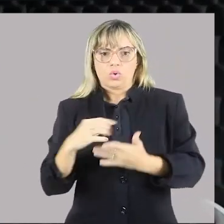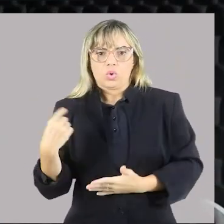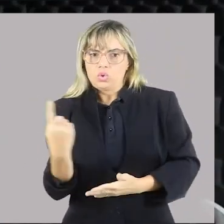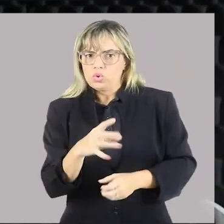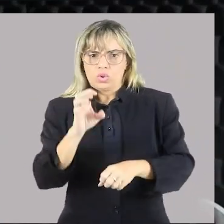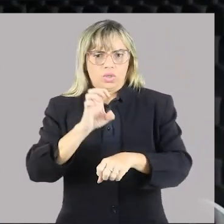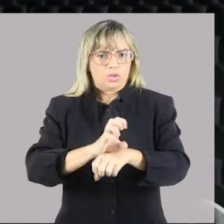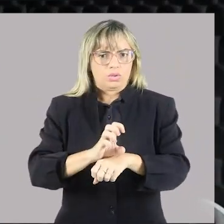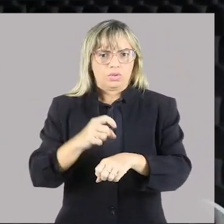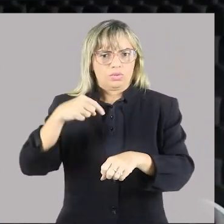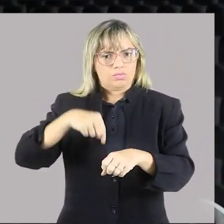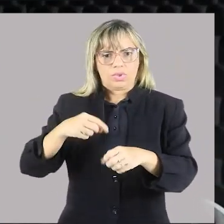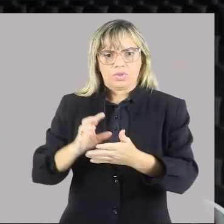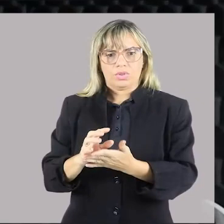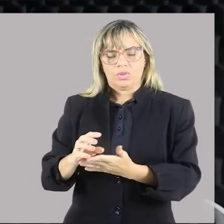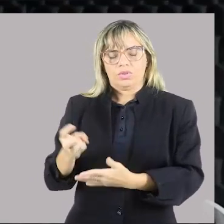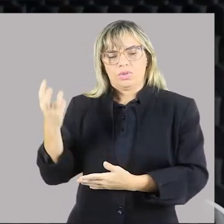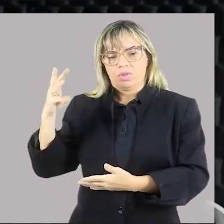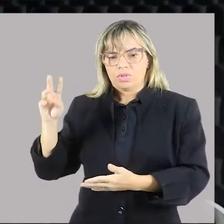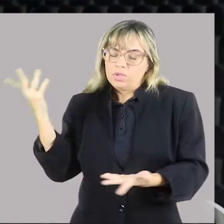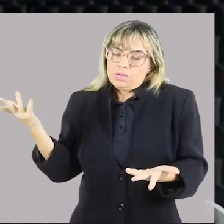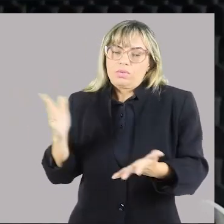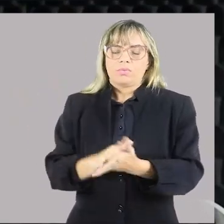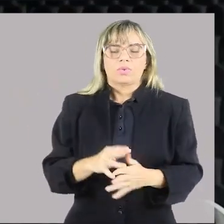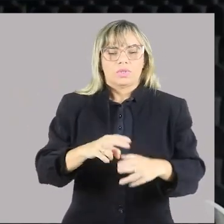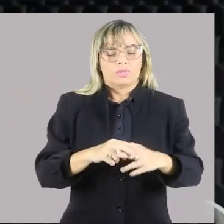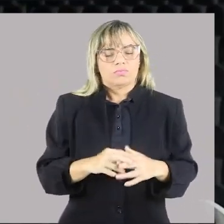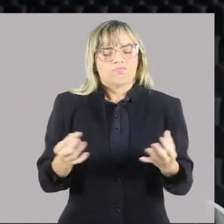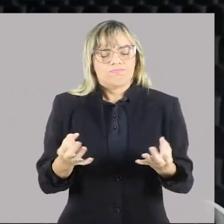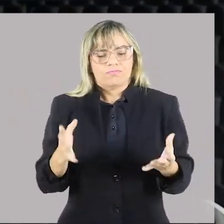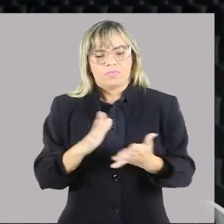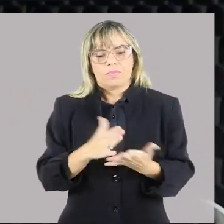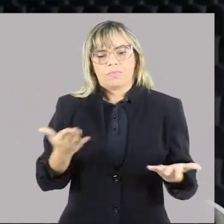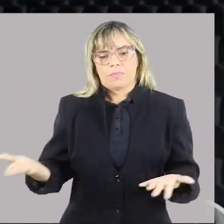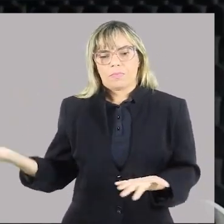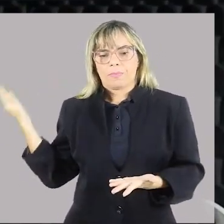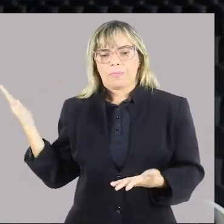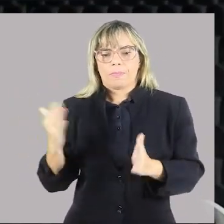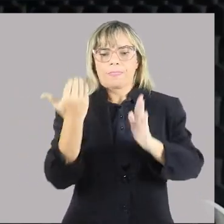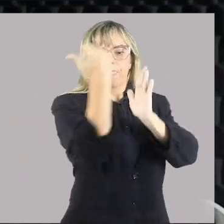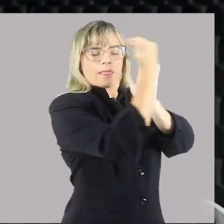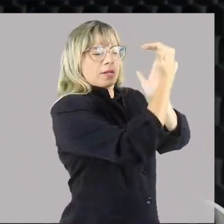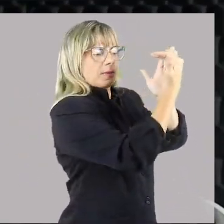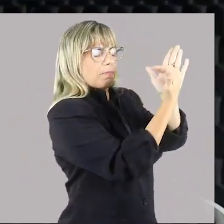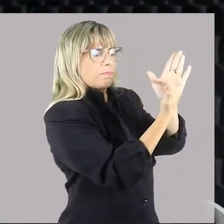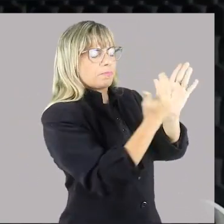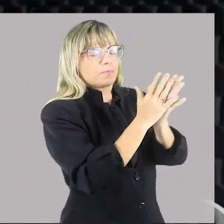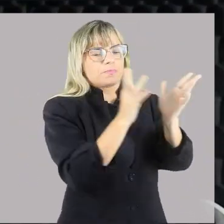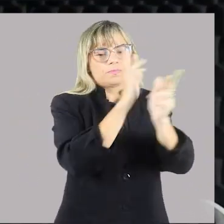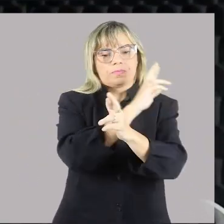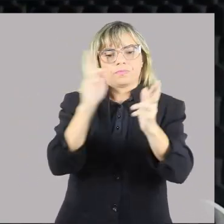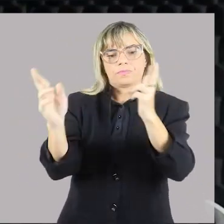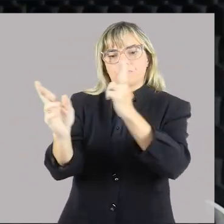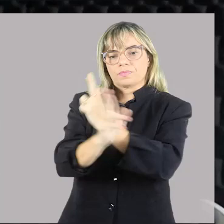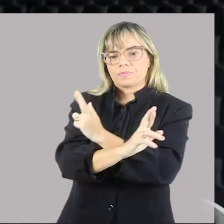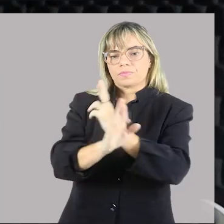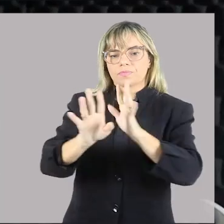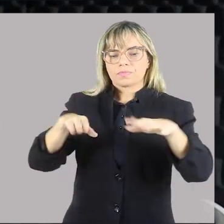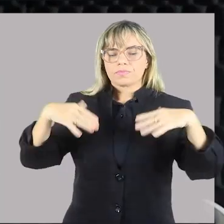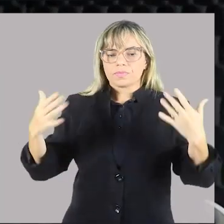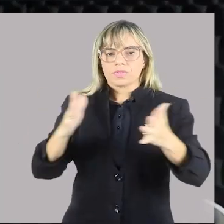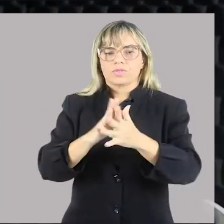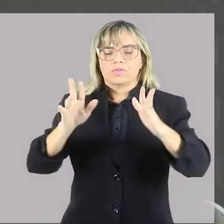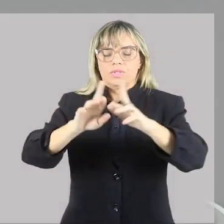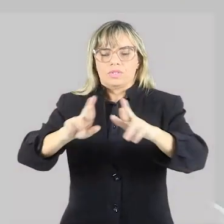educação também. Então, assim, cada cidade relacionada a essas problemáticas vai ter uma realidade diferente.